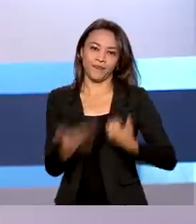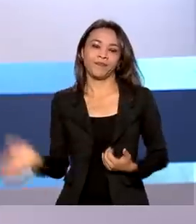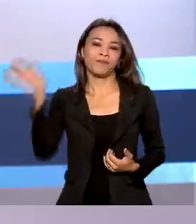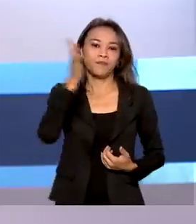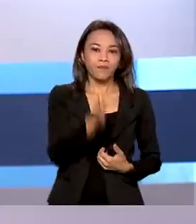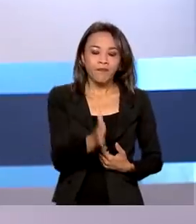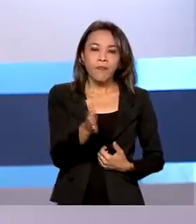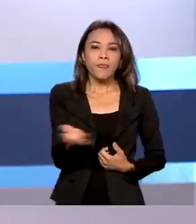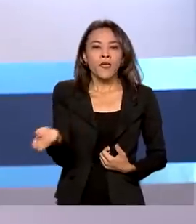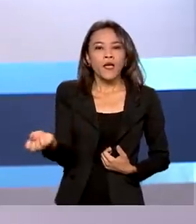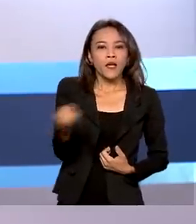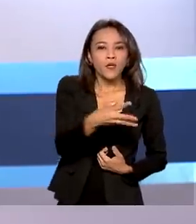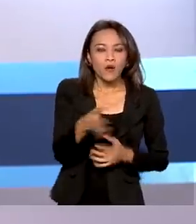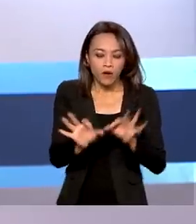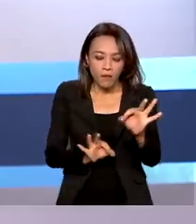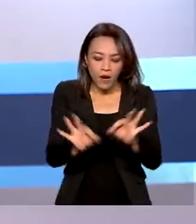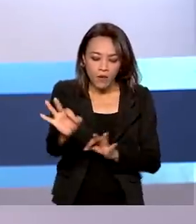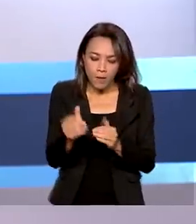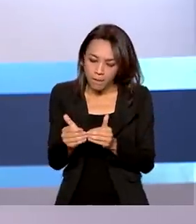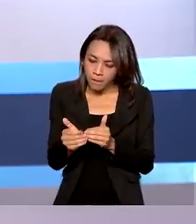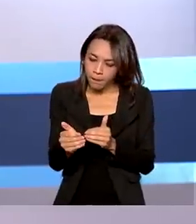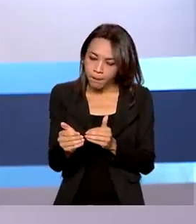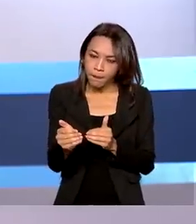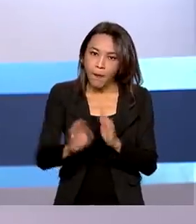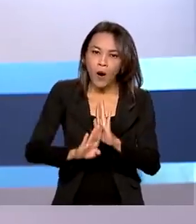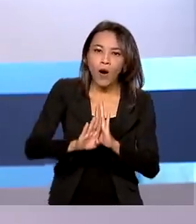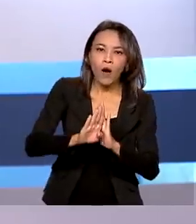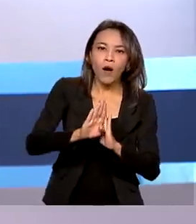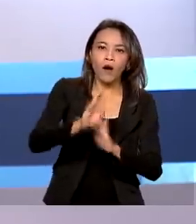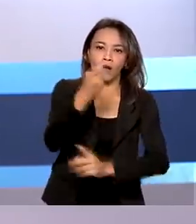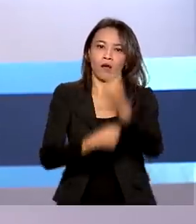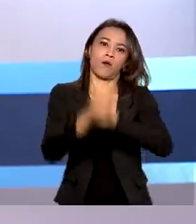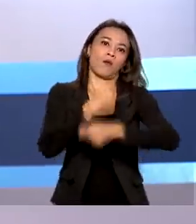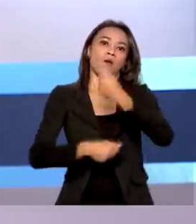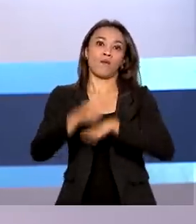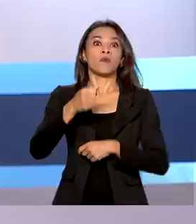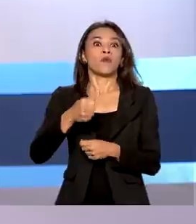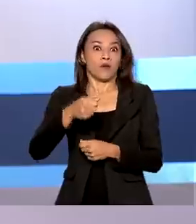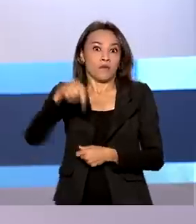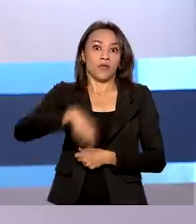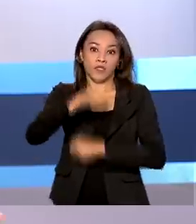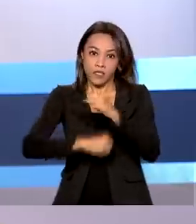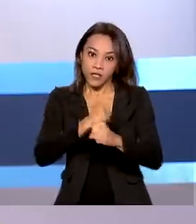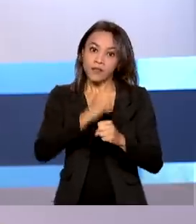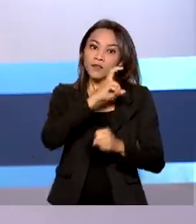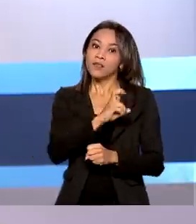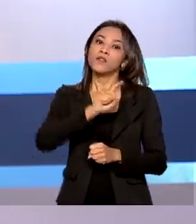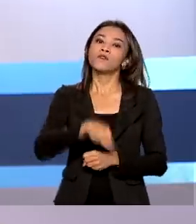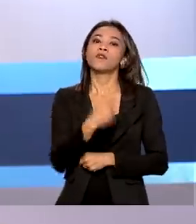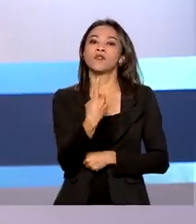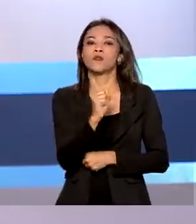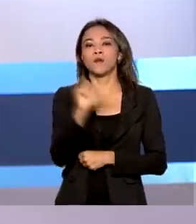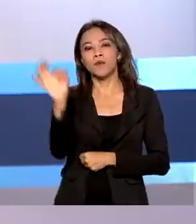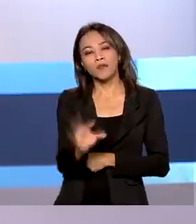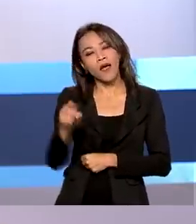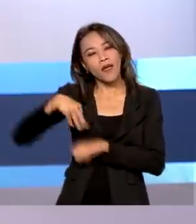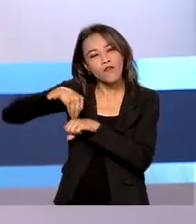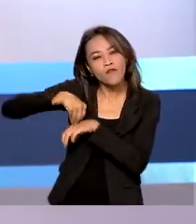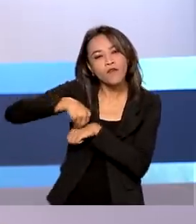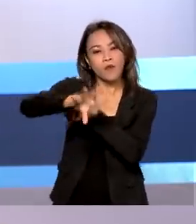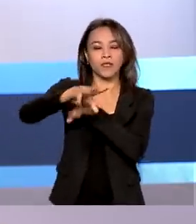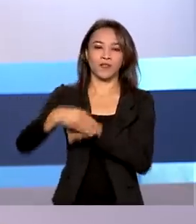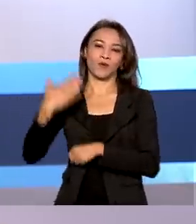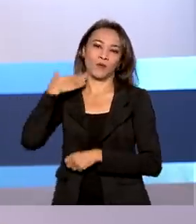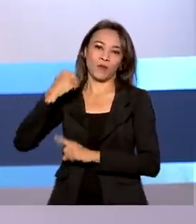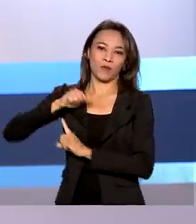A nova projeção para o crescimento da economia neste ano é de 5,18%. A informação é do boletim Focus do Banco